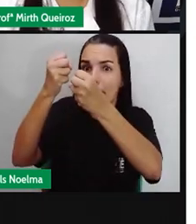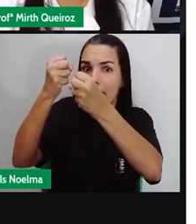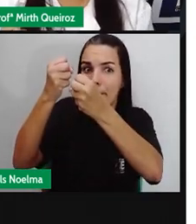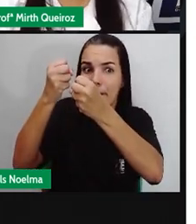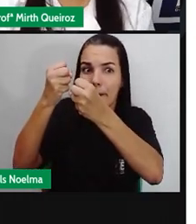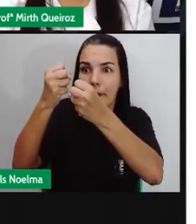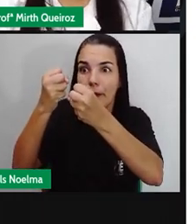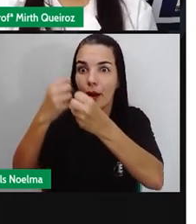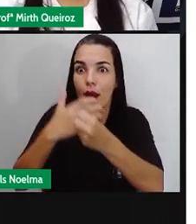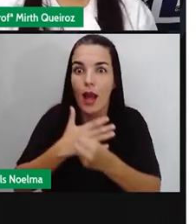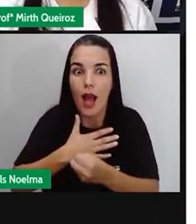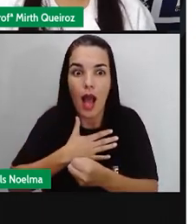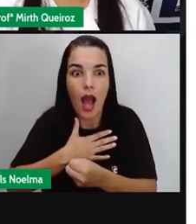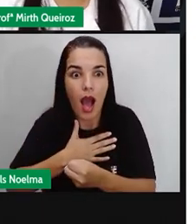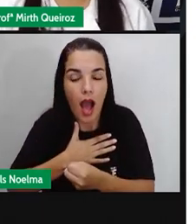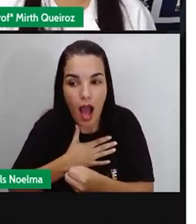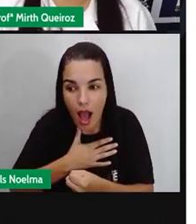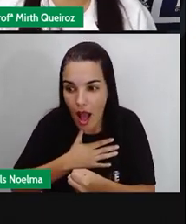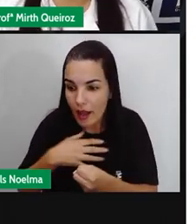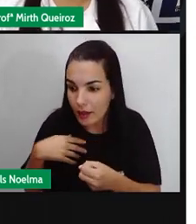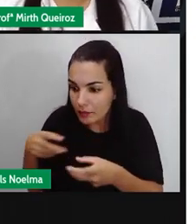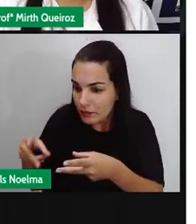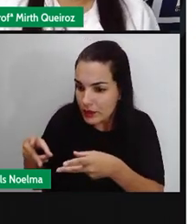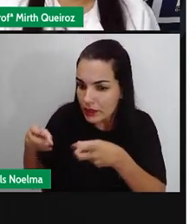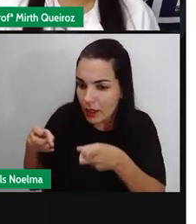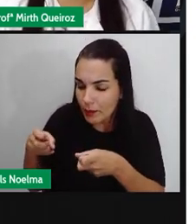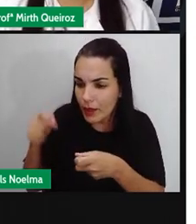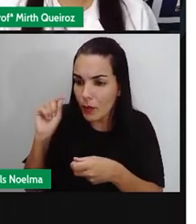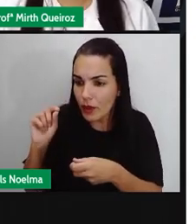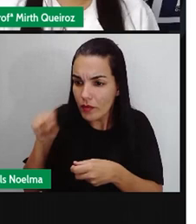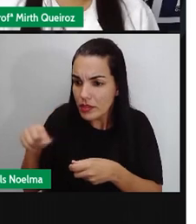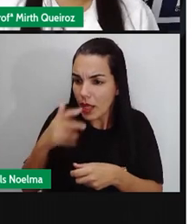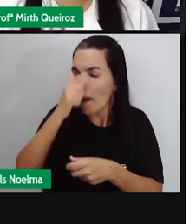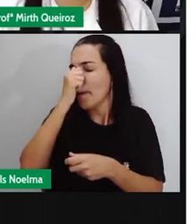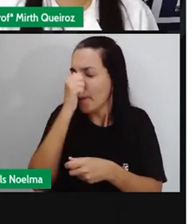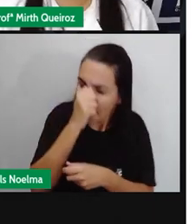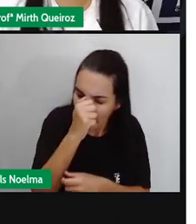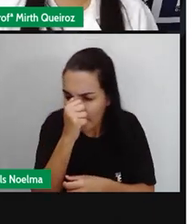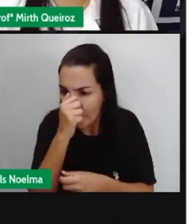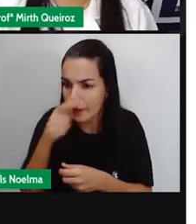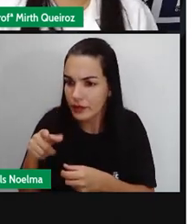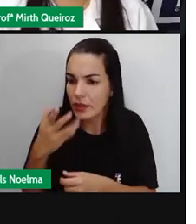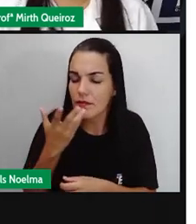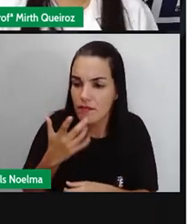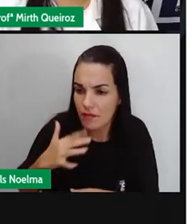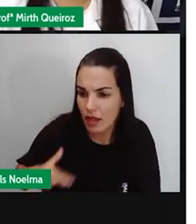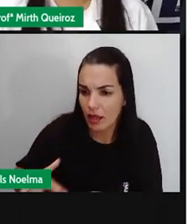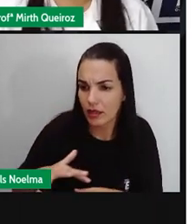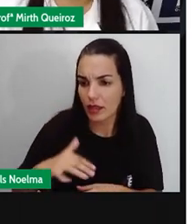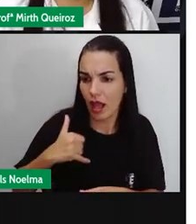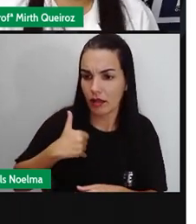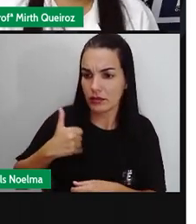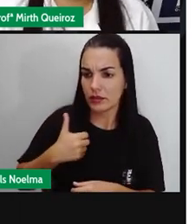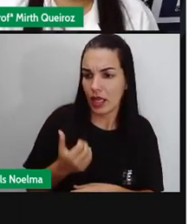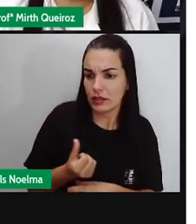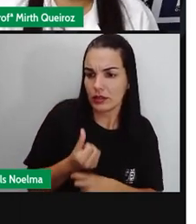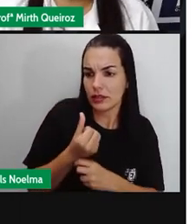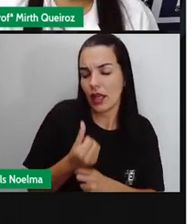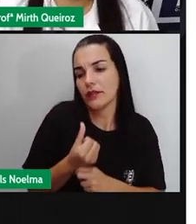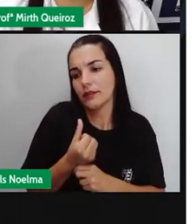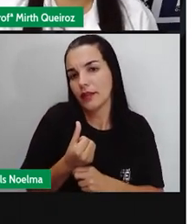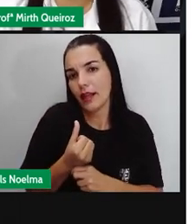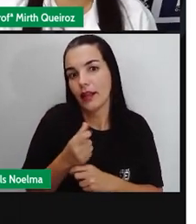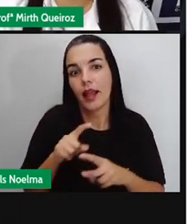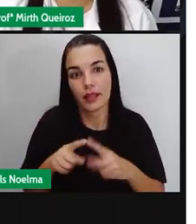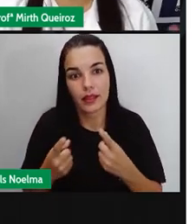braços e levantou. E assim ela percebeu que era eu, né? Uma criança que tinha seis anos de idade,